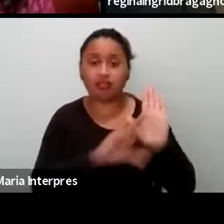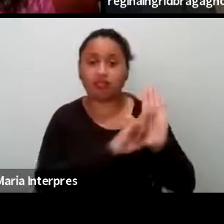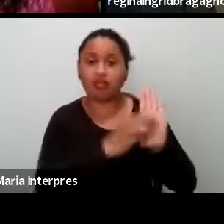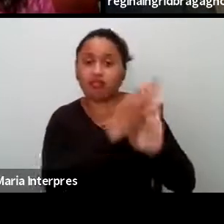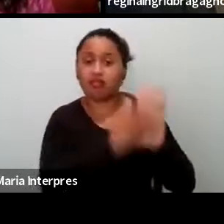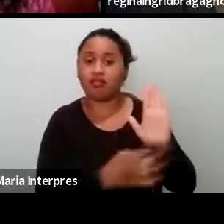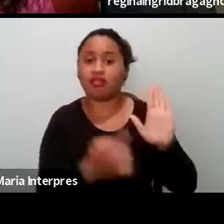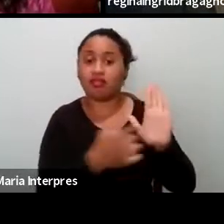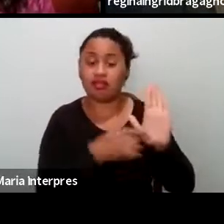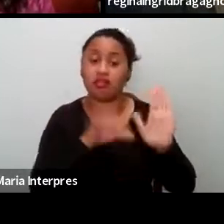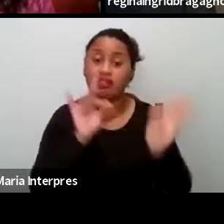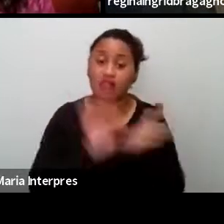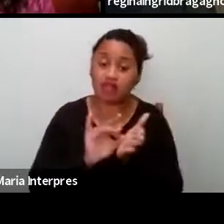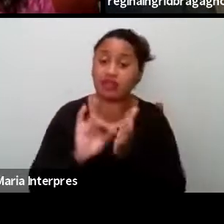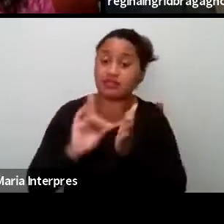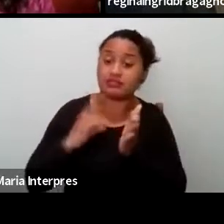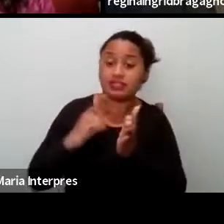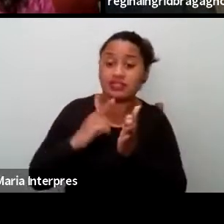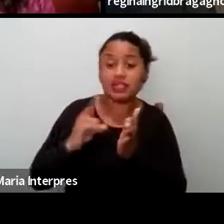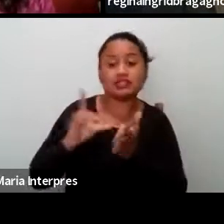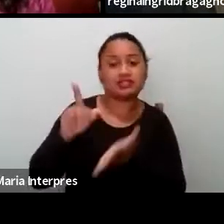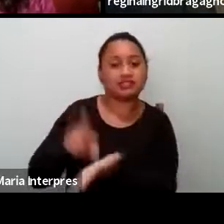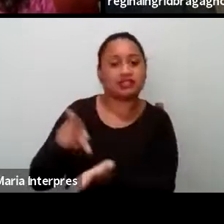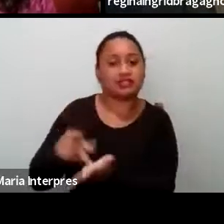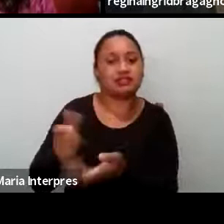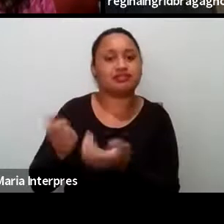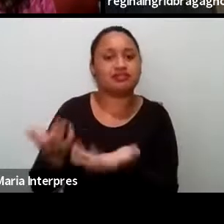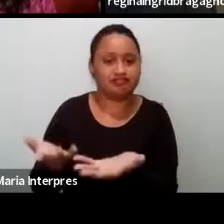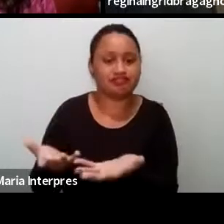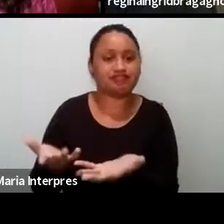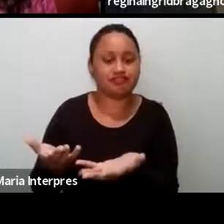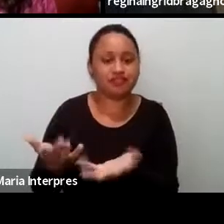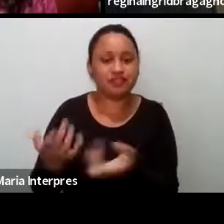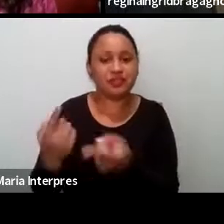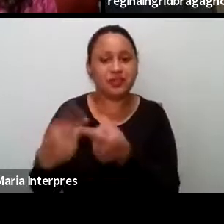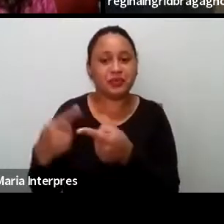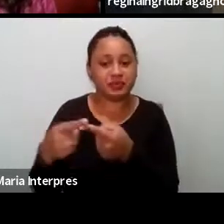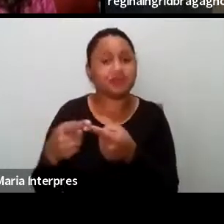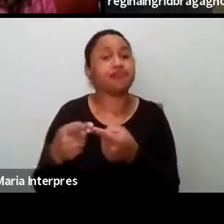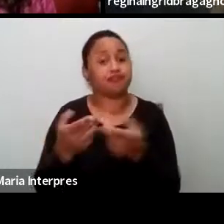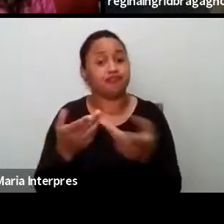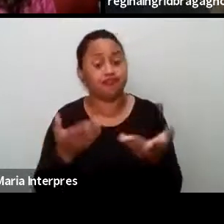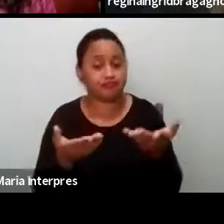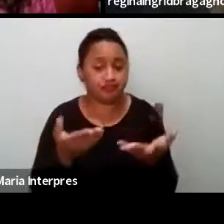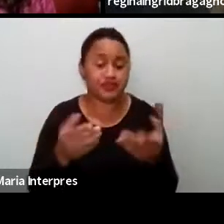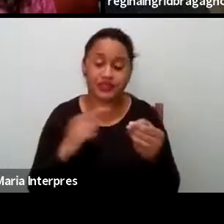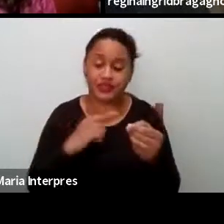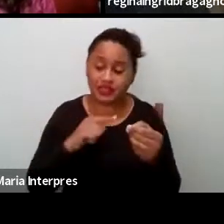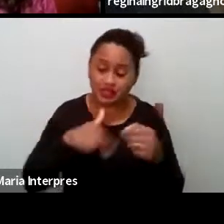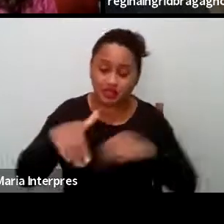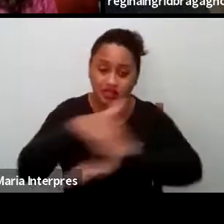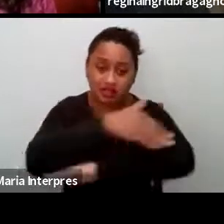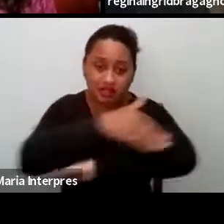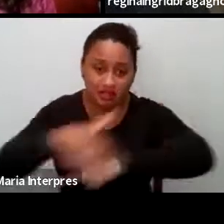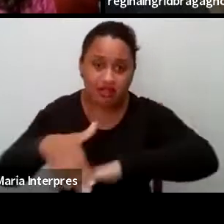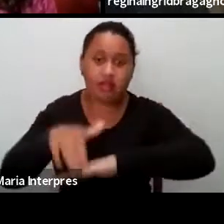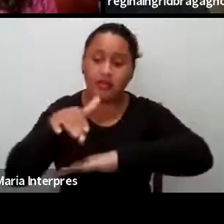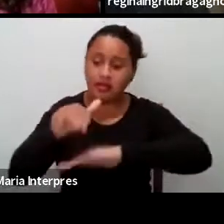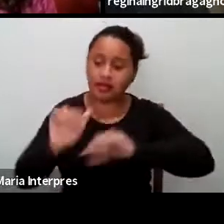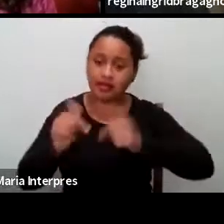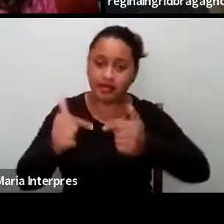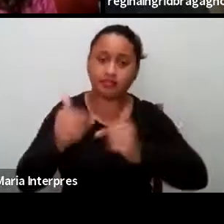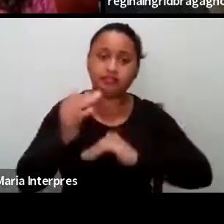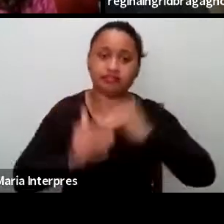foi assimilado no existir, porque, à medida que isso chegou pro chão da rua, pra experiência do